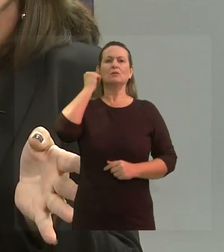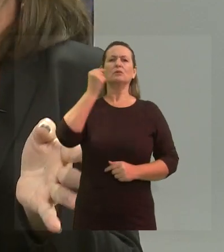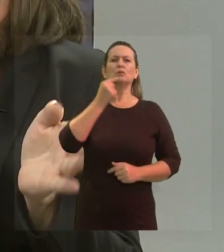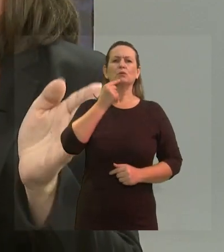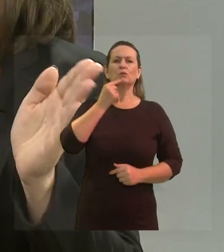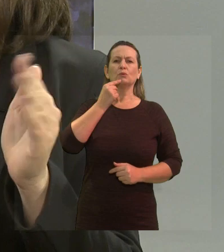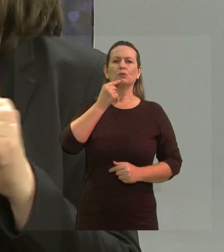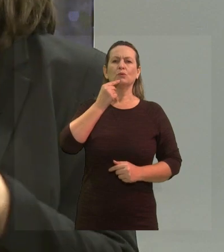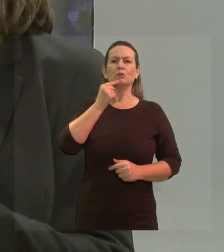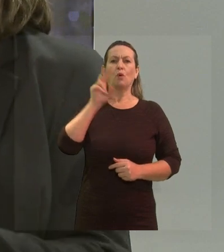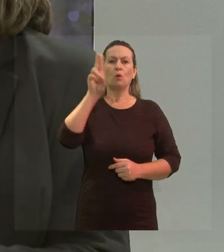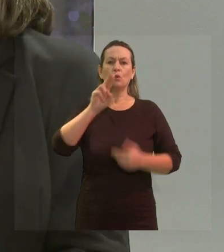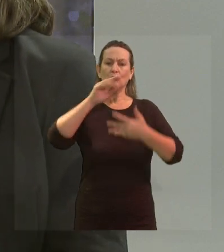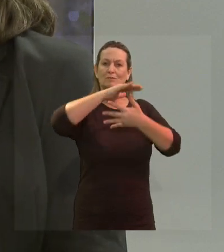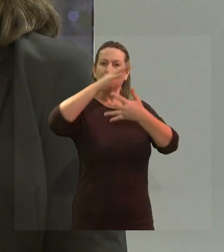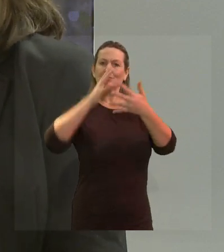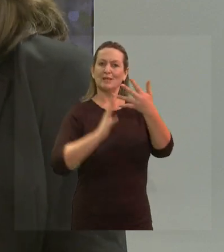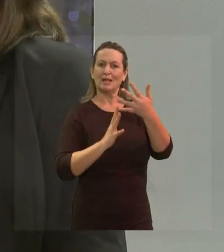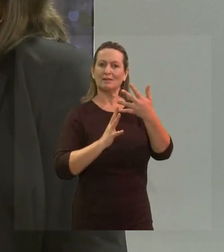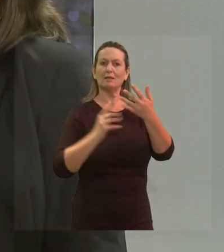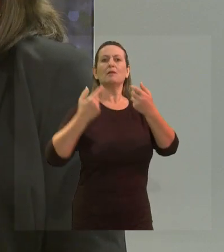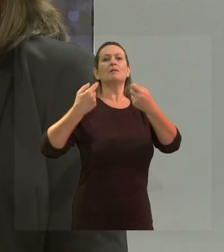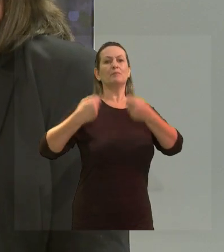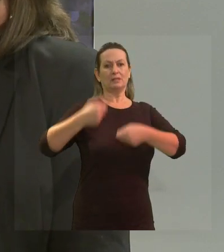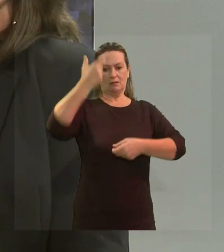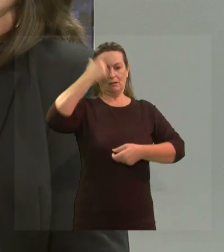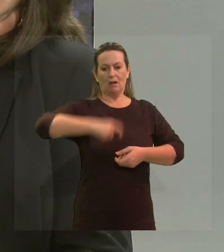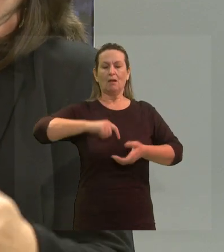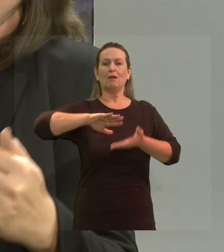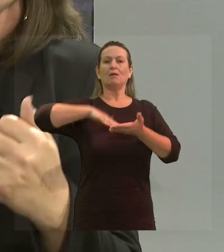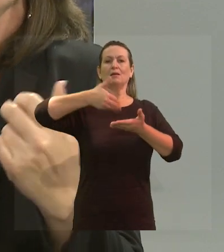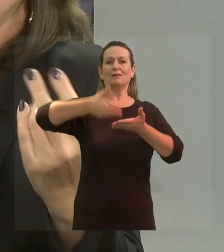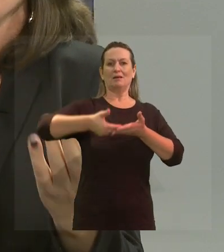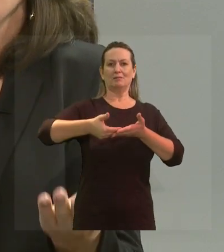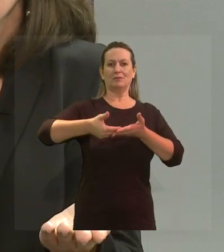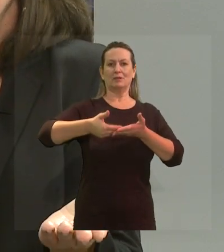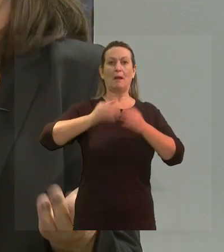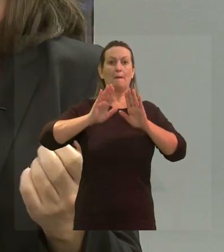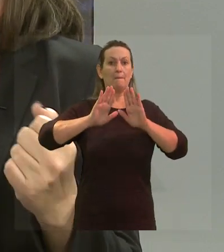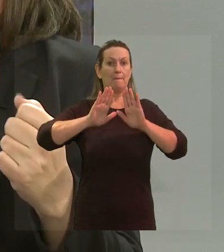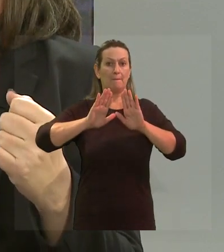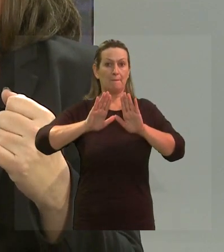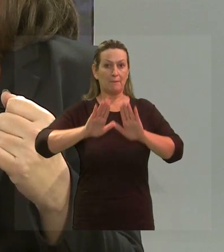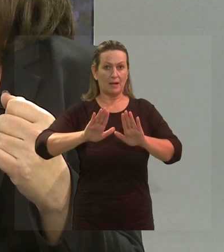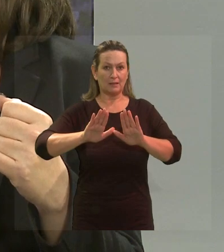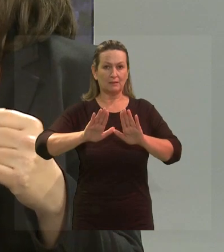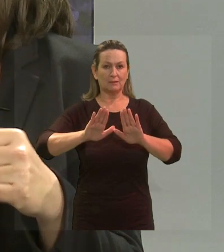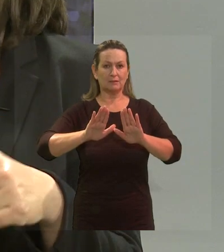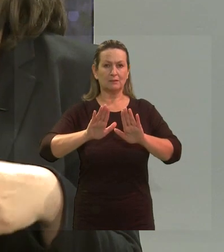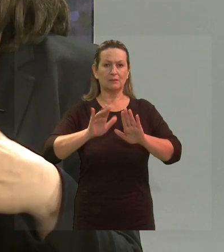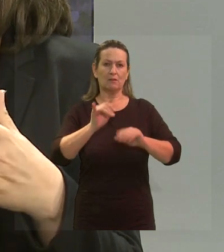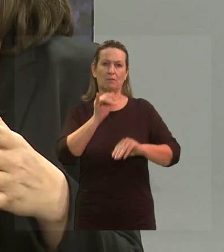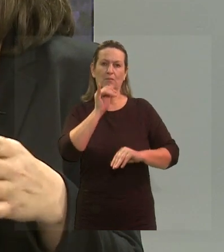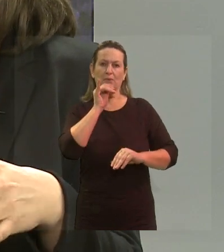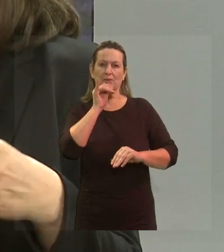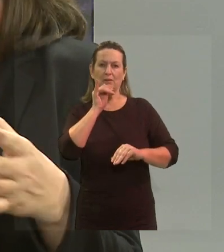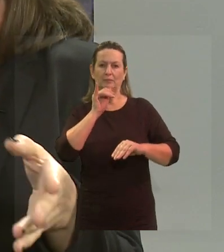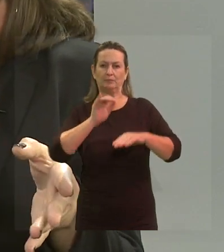sinais, ela vai ter que contar com a presença de intérprete. Mas daí isso, aos olhos, de uma